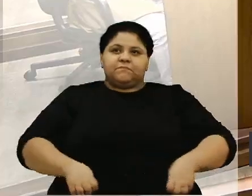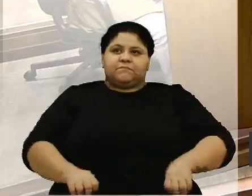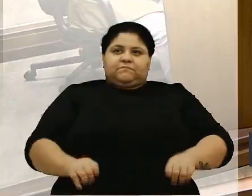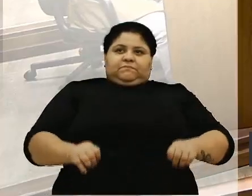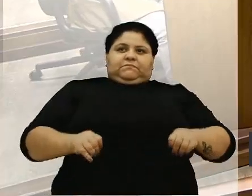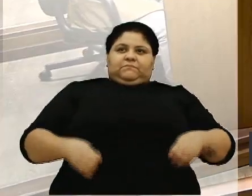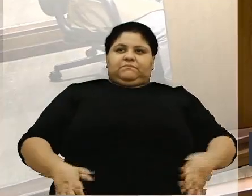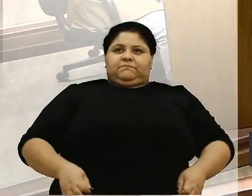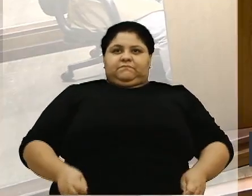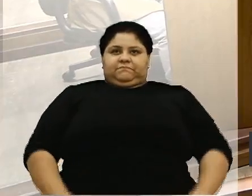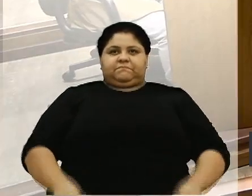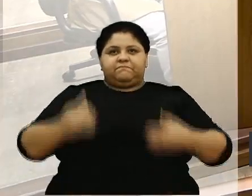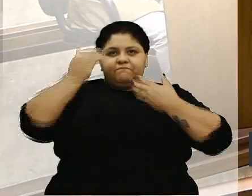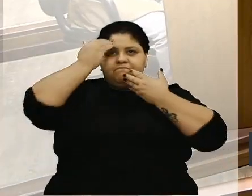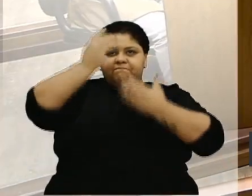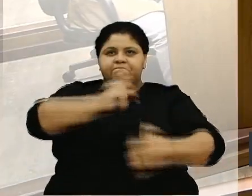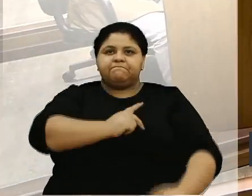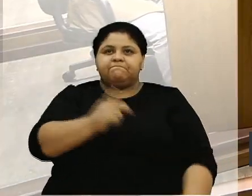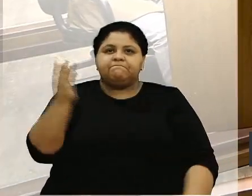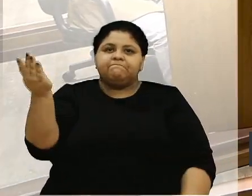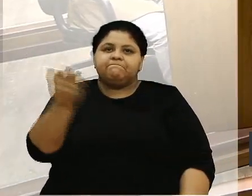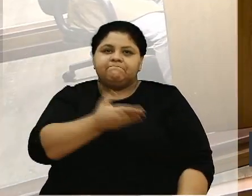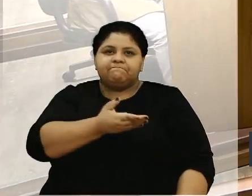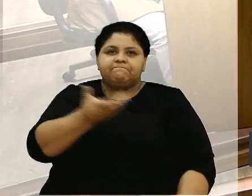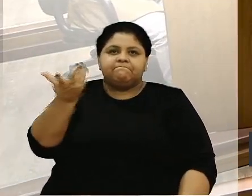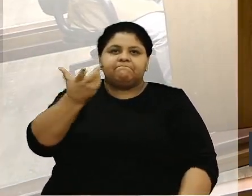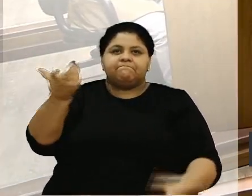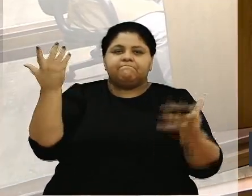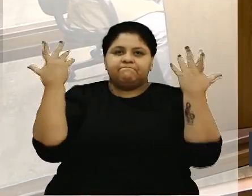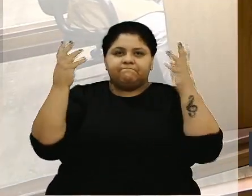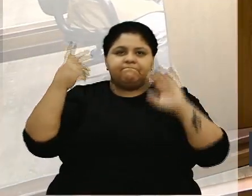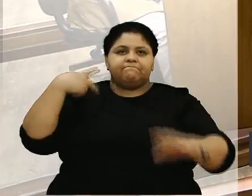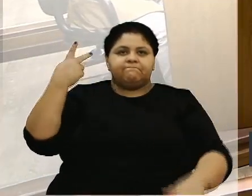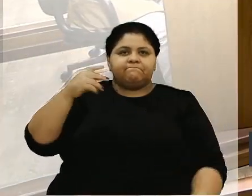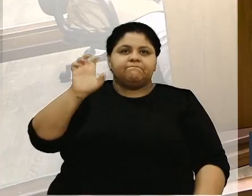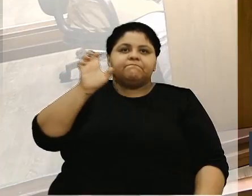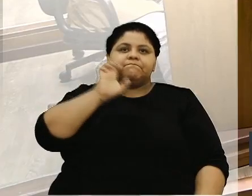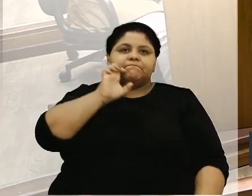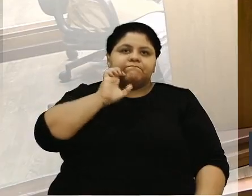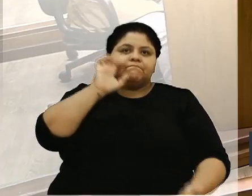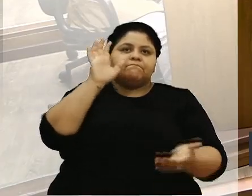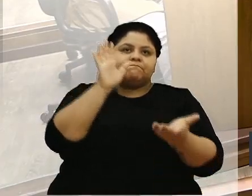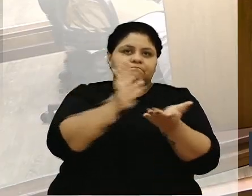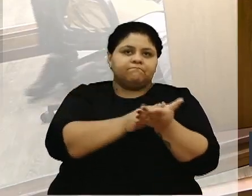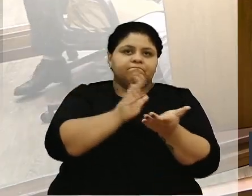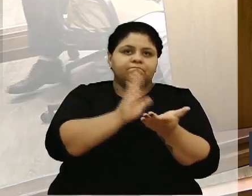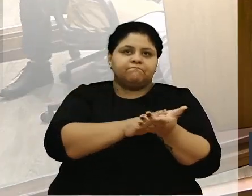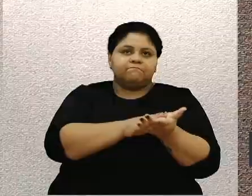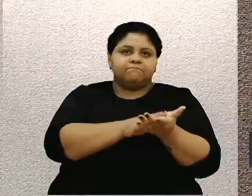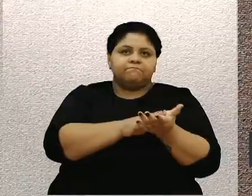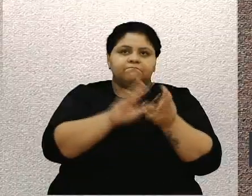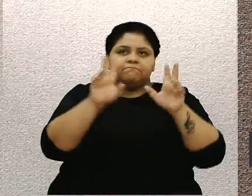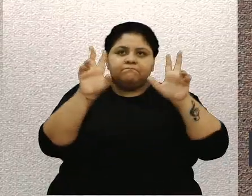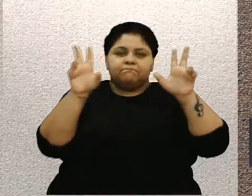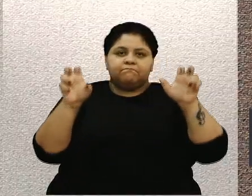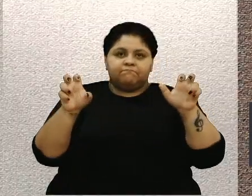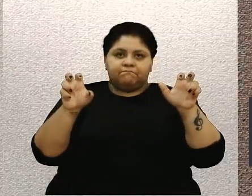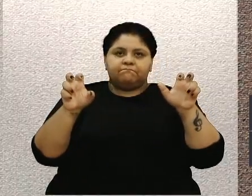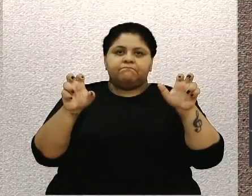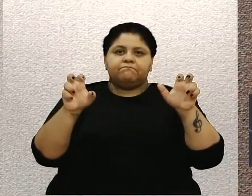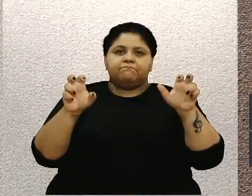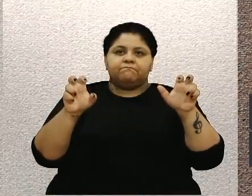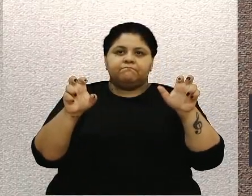Obrigado, presidente, nobres colegas. Quero parabenizar aqui a vereadora Estela por propor um tema tão